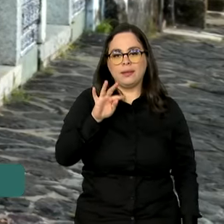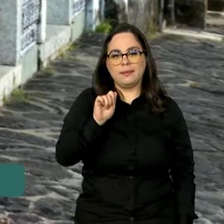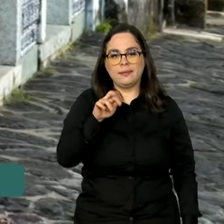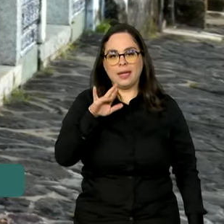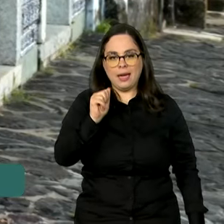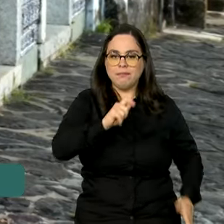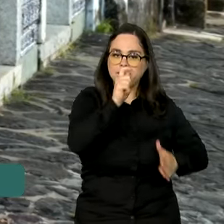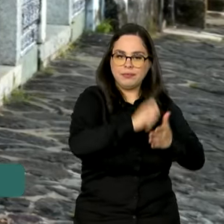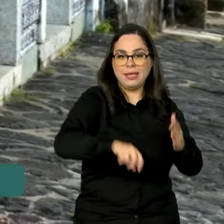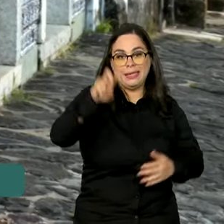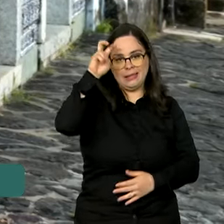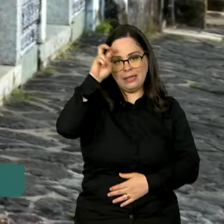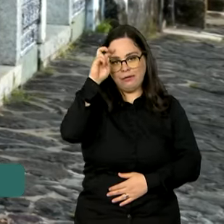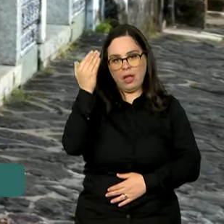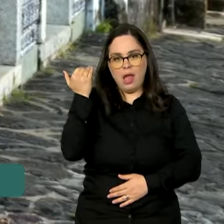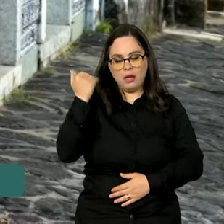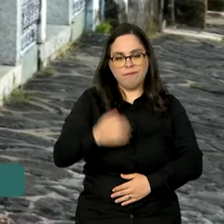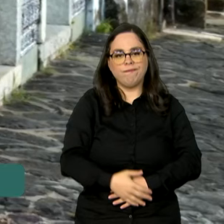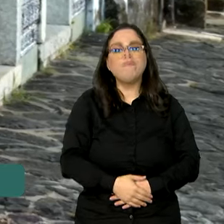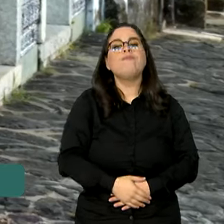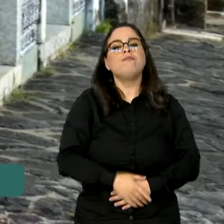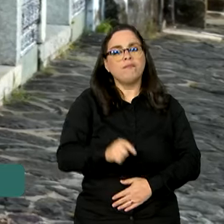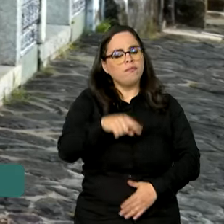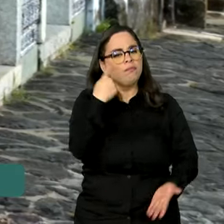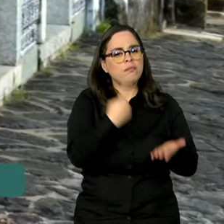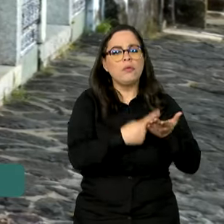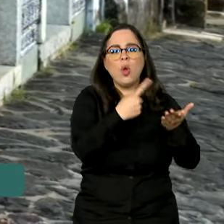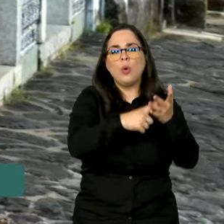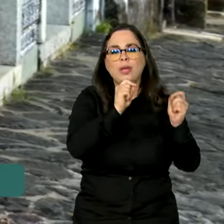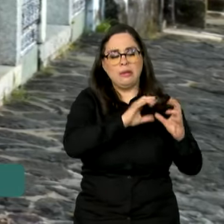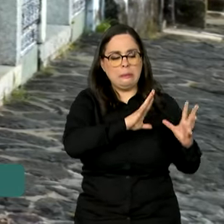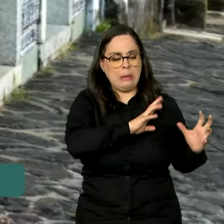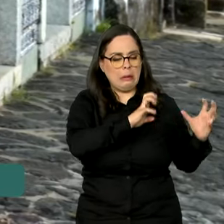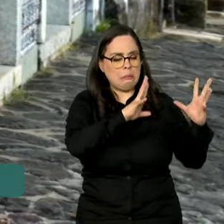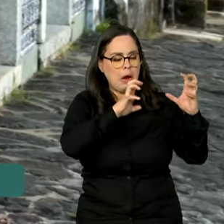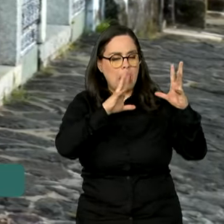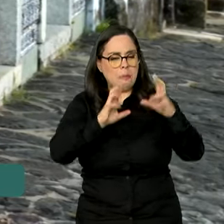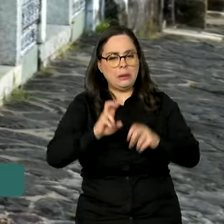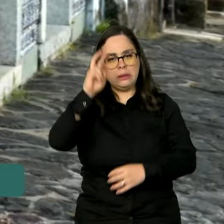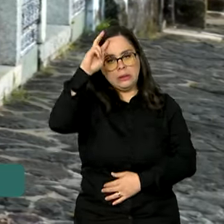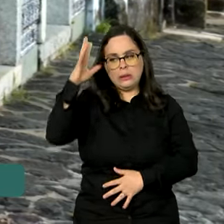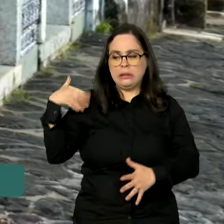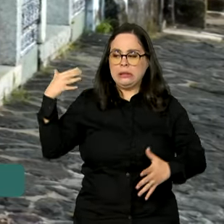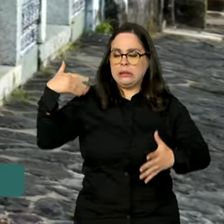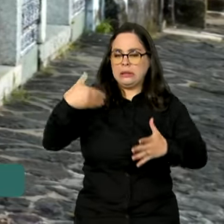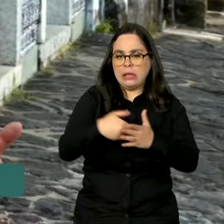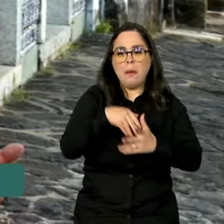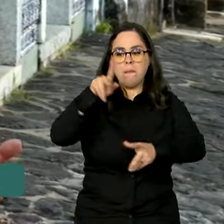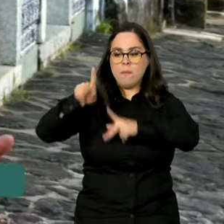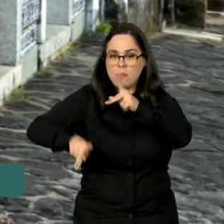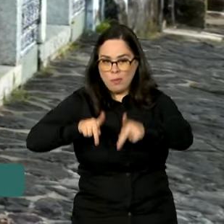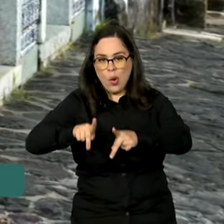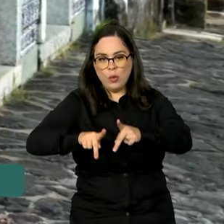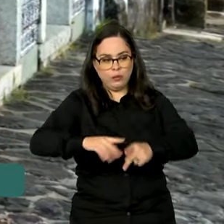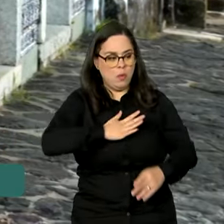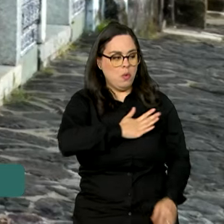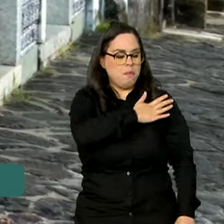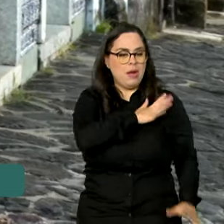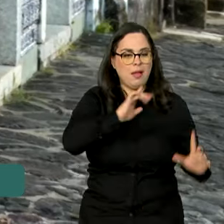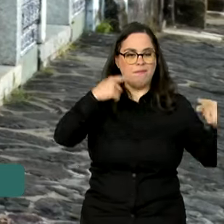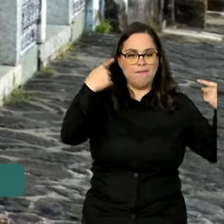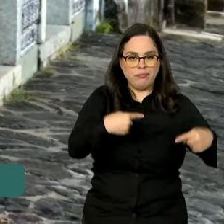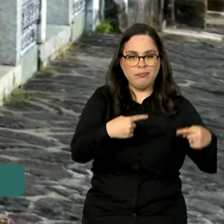nesta quinta-feira. O acordo põe fim a um conflito histórico entre a população e os militares, que